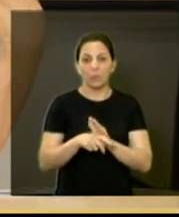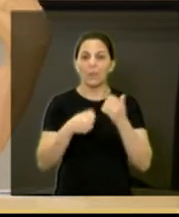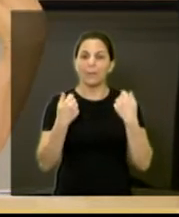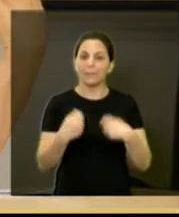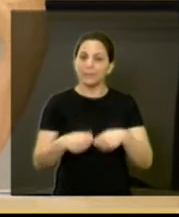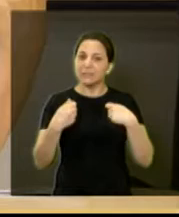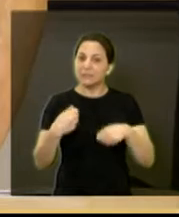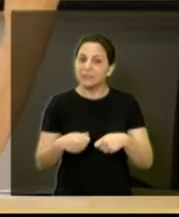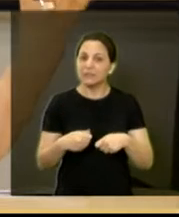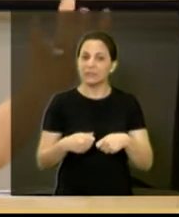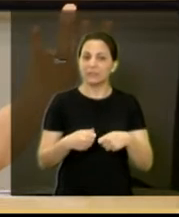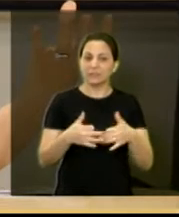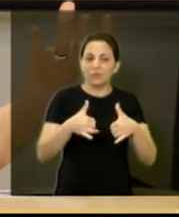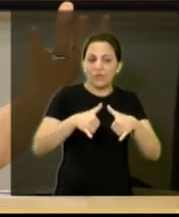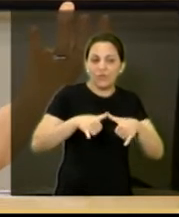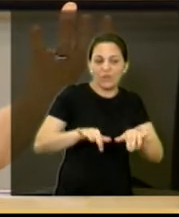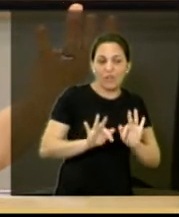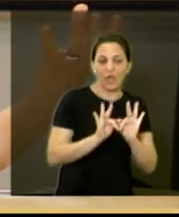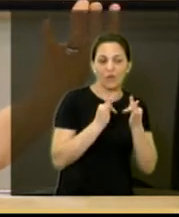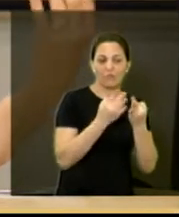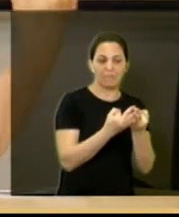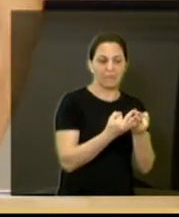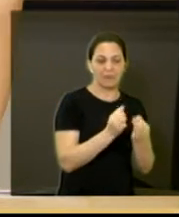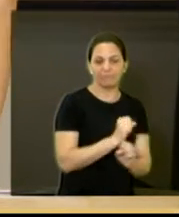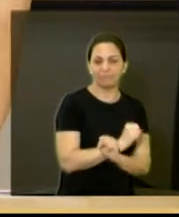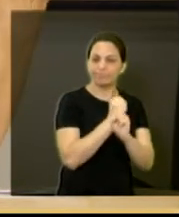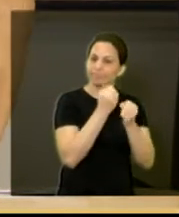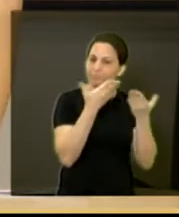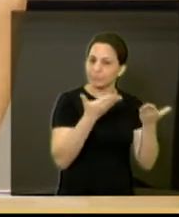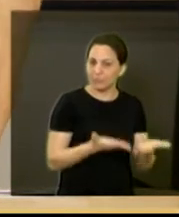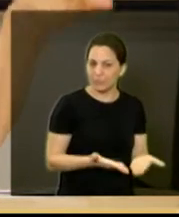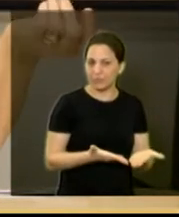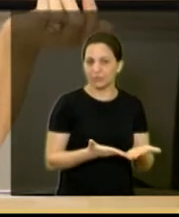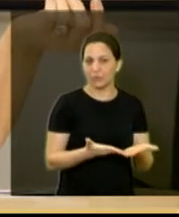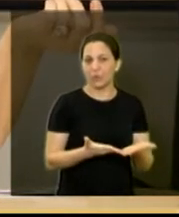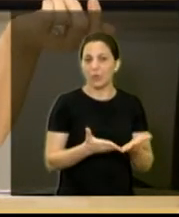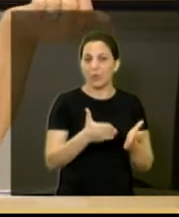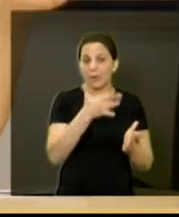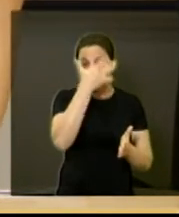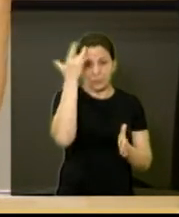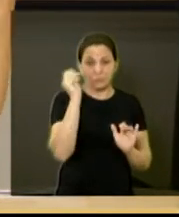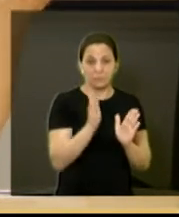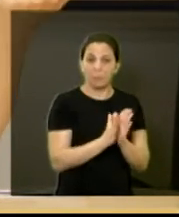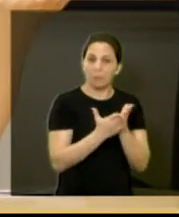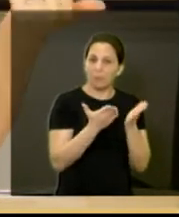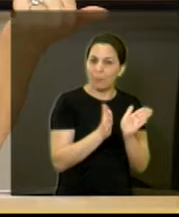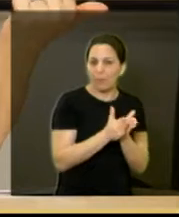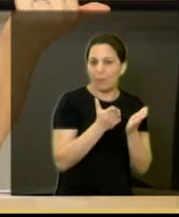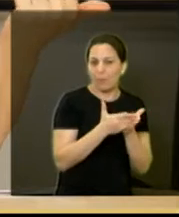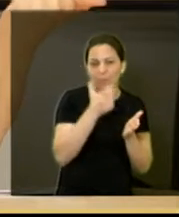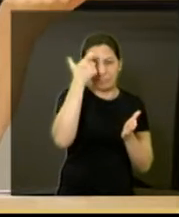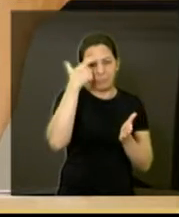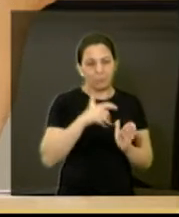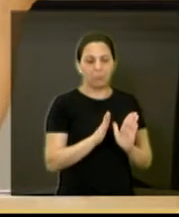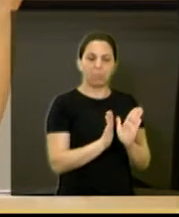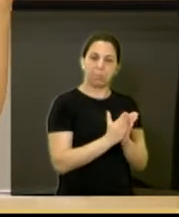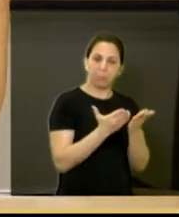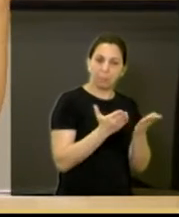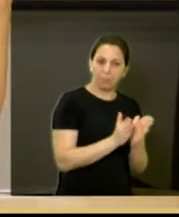como permanecer com a família. Pessoas de baixa renda e que essas pessoas